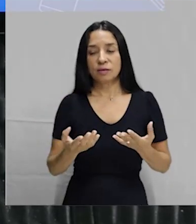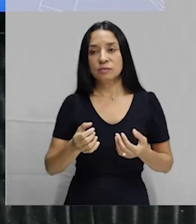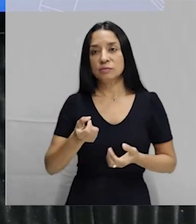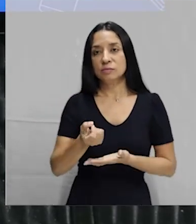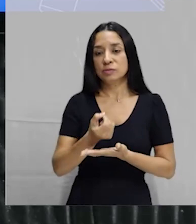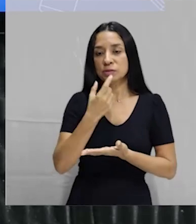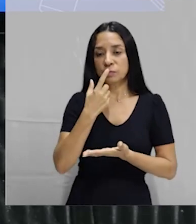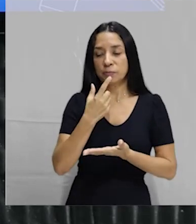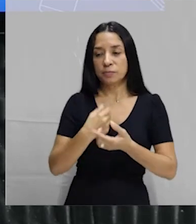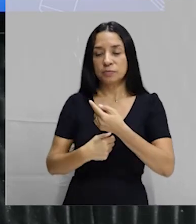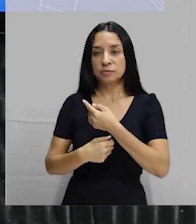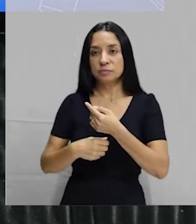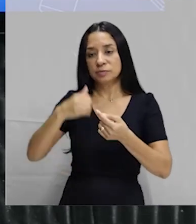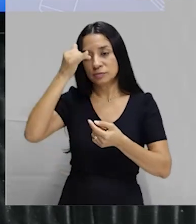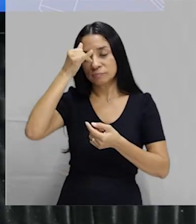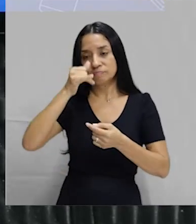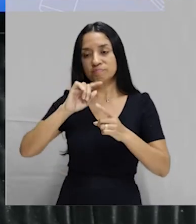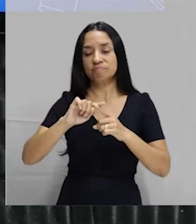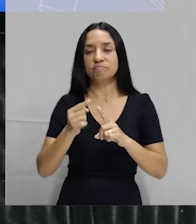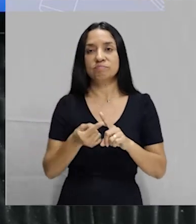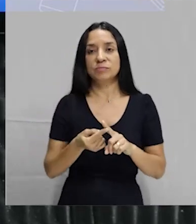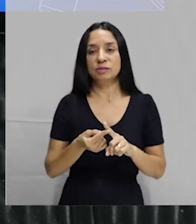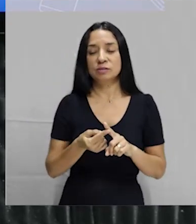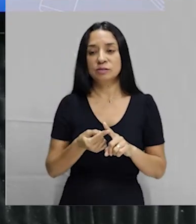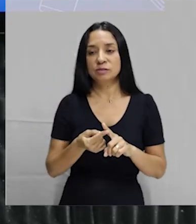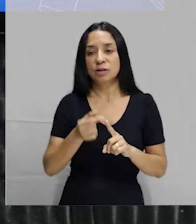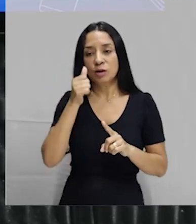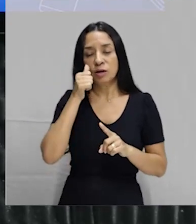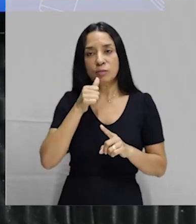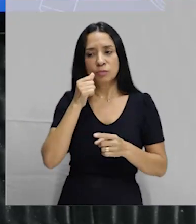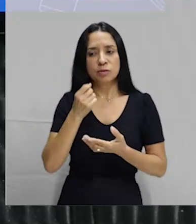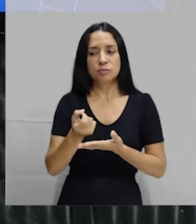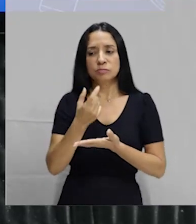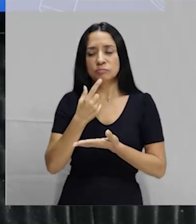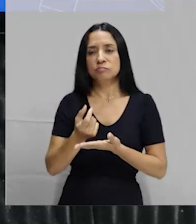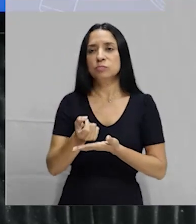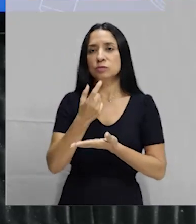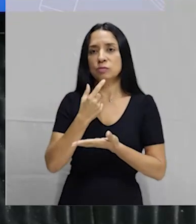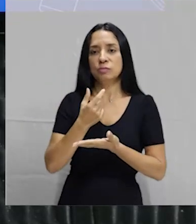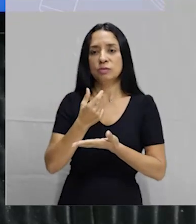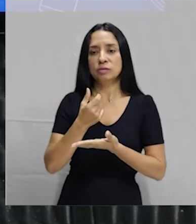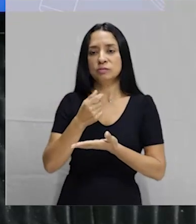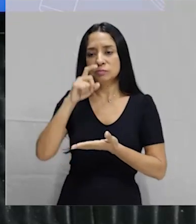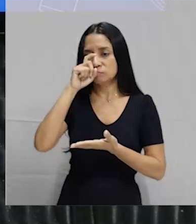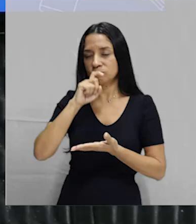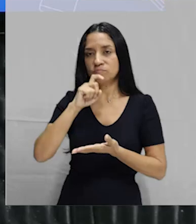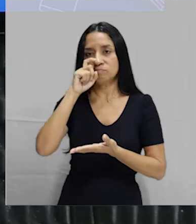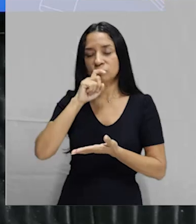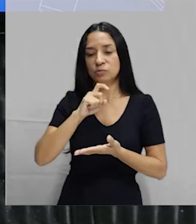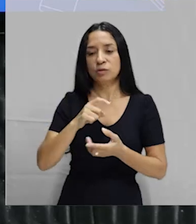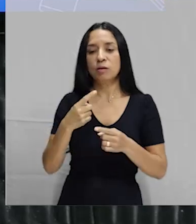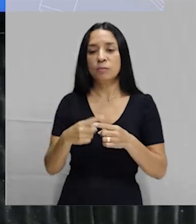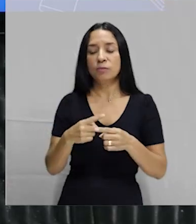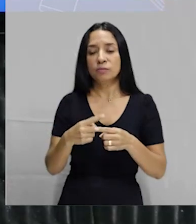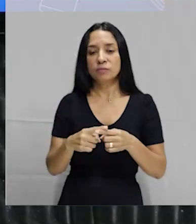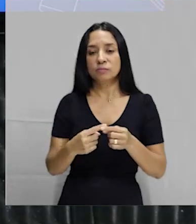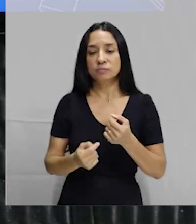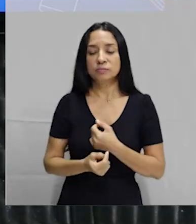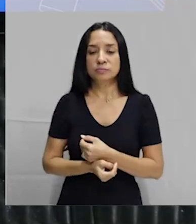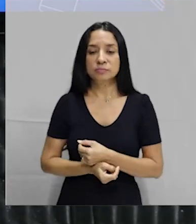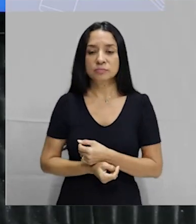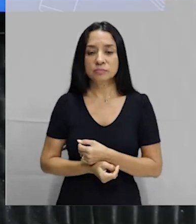pílulas anticoncepcionais, enquanto a mulher está tomando elas, a mulher não vai menstruar. Por quê? Porque